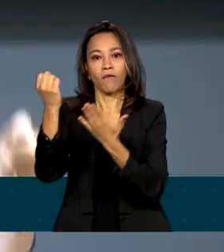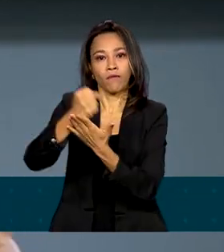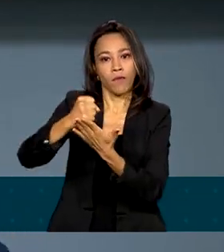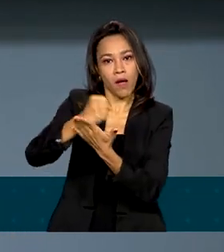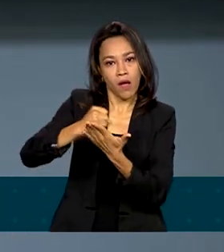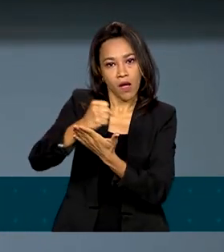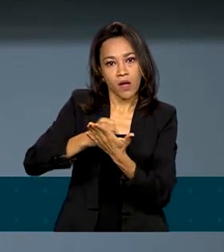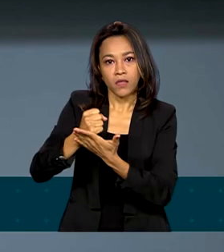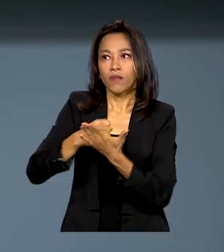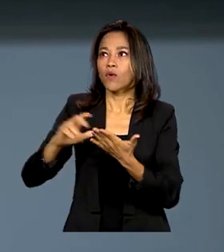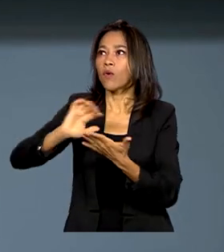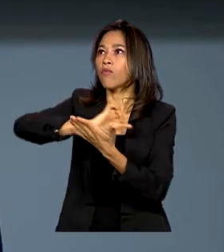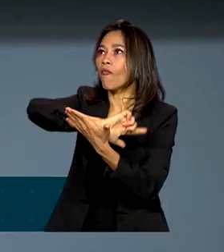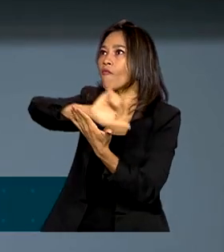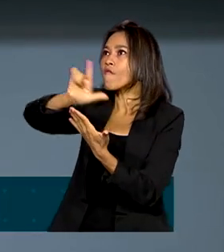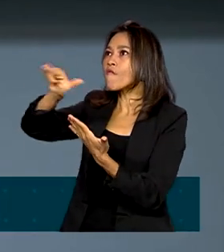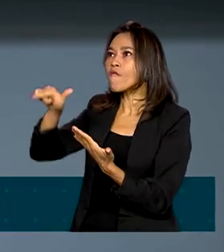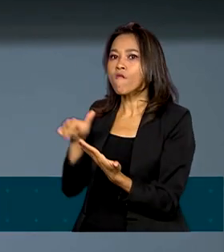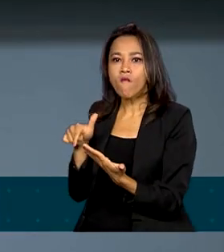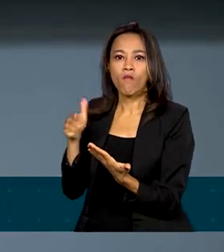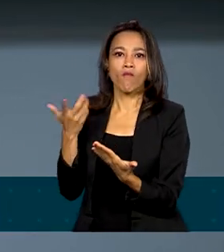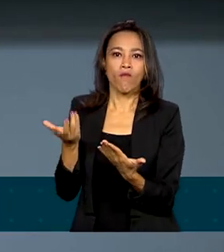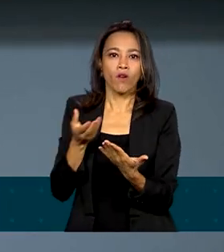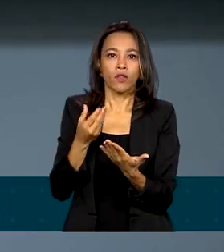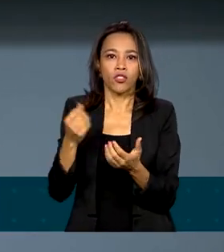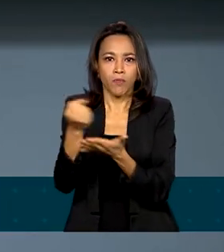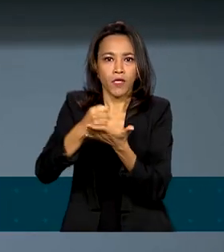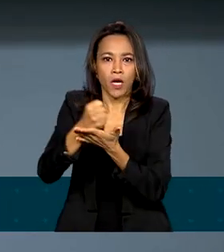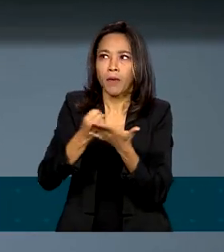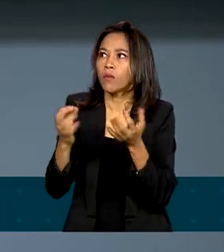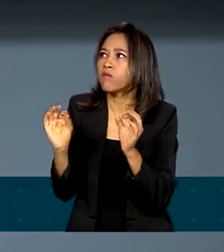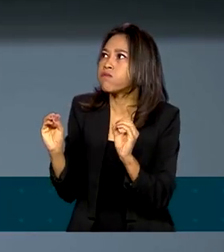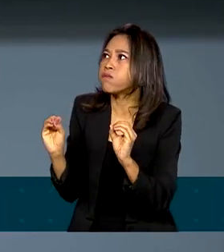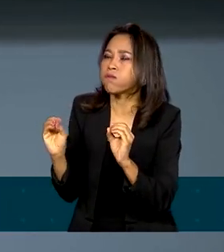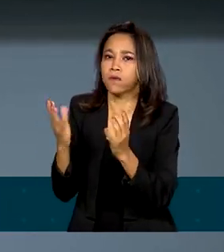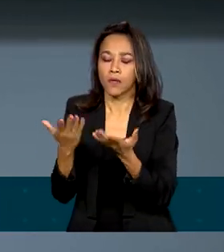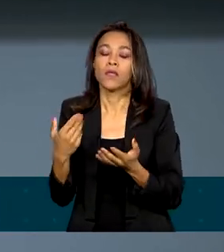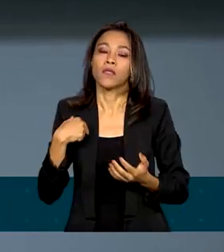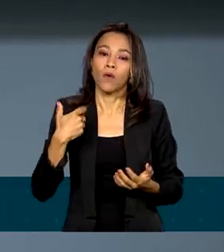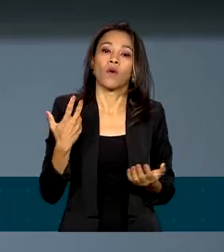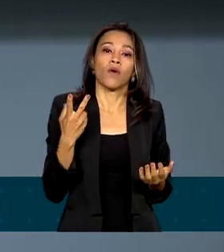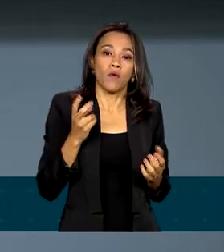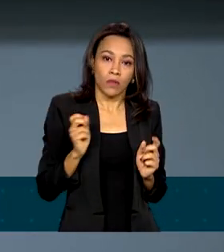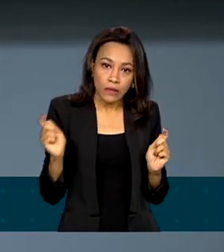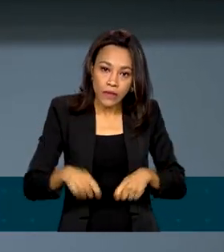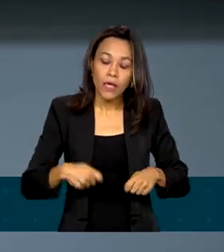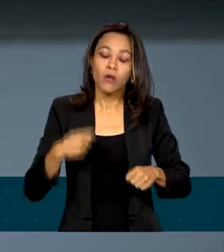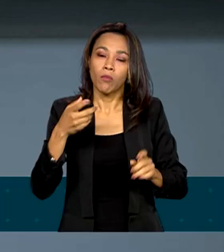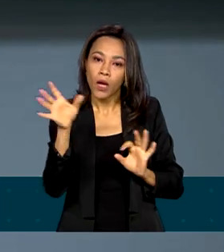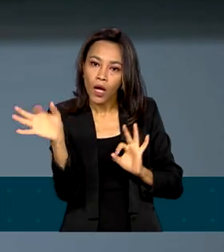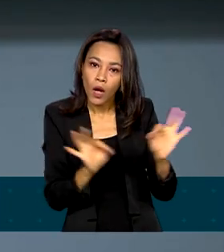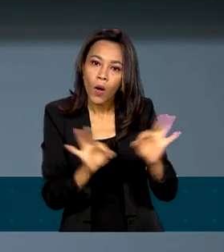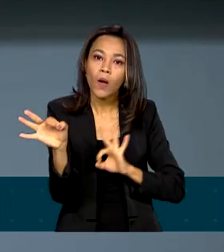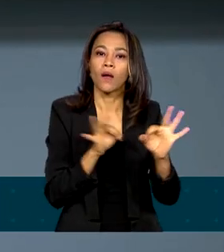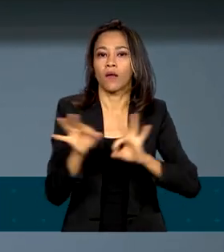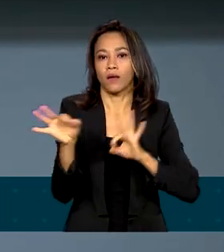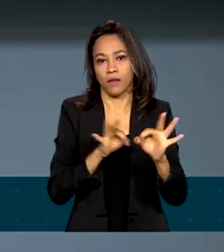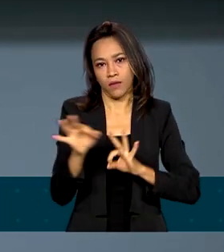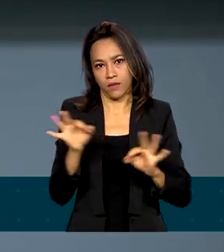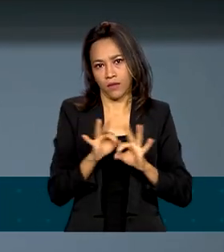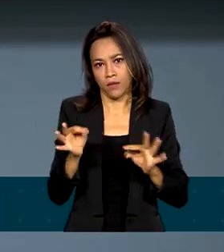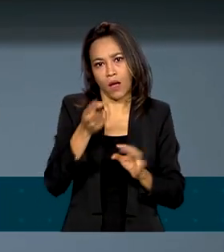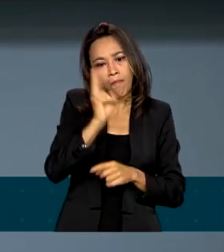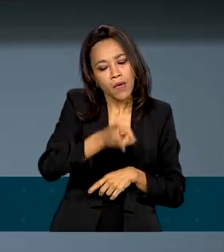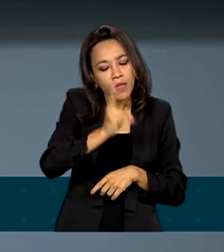tempo com suas prateleiras vazias. Então, diante desse cenário, foi necessário gerar despesas permanentes, porque elas não são